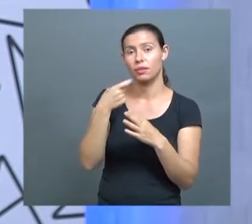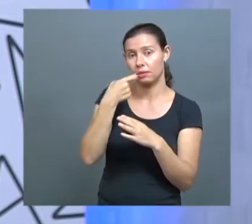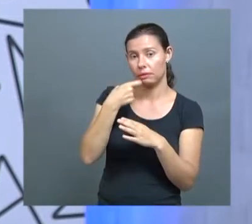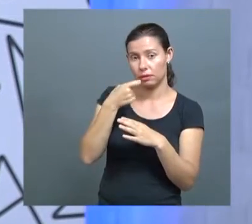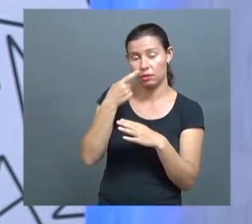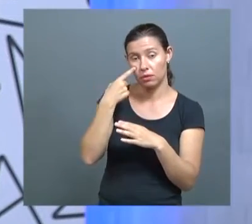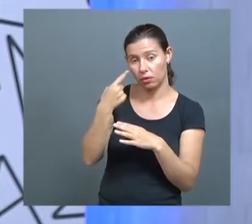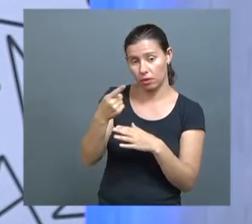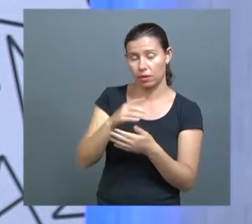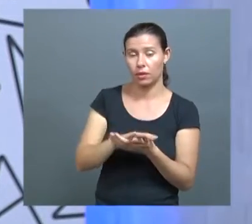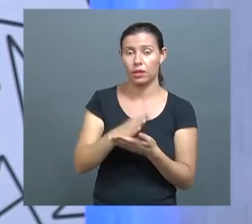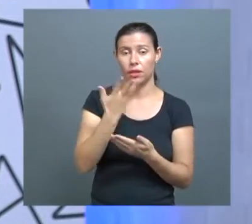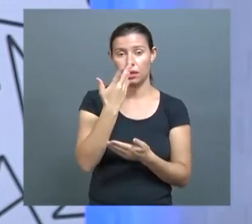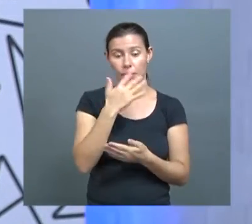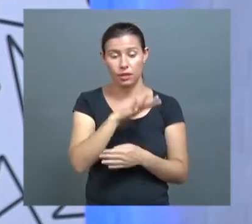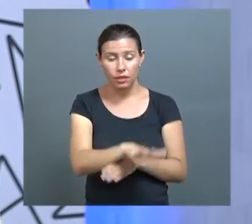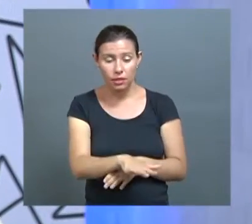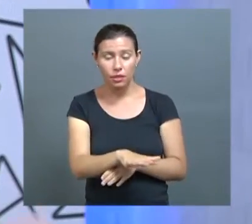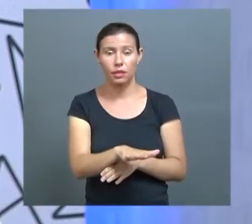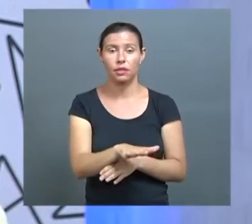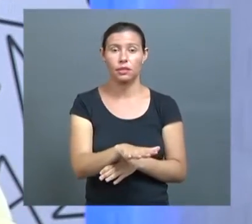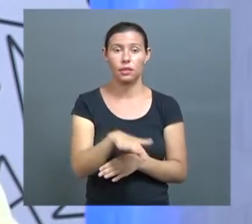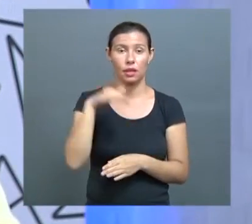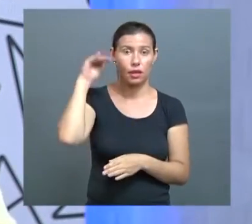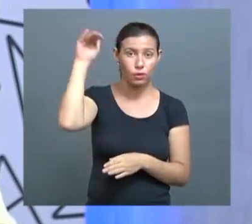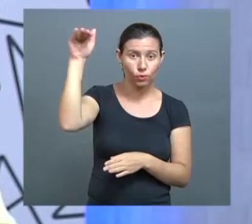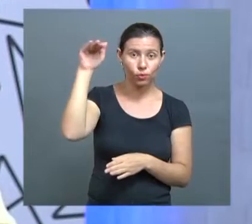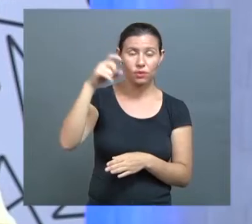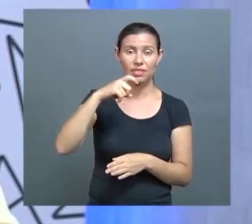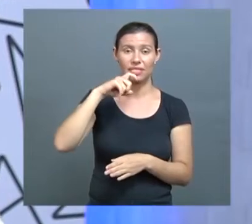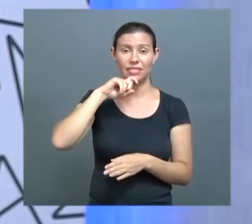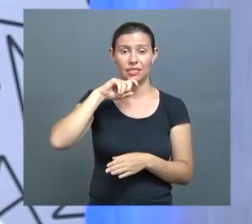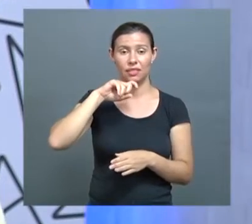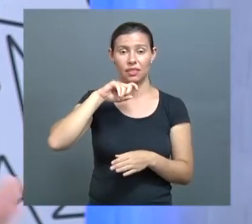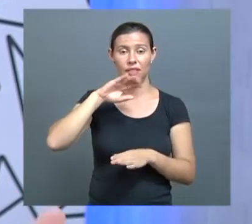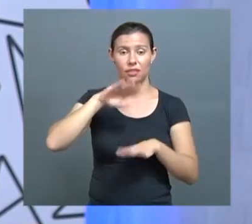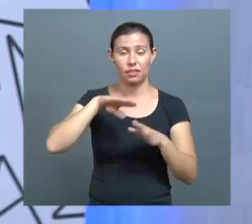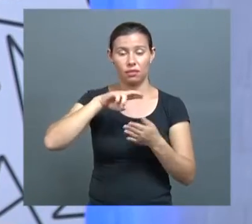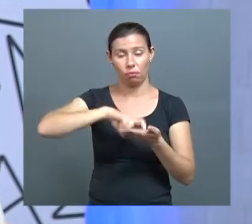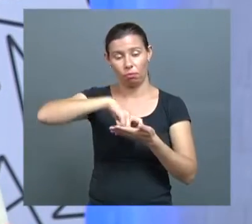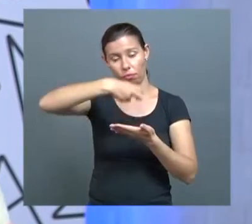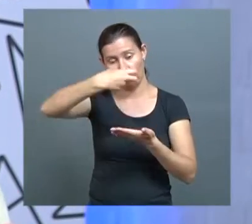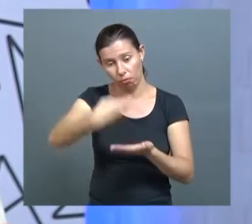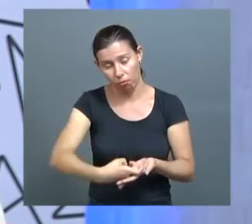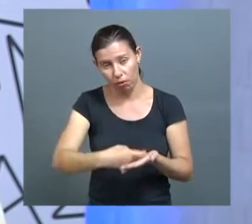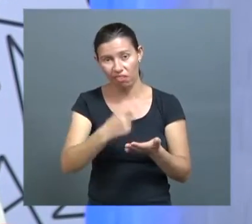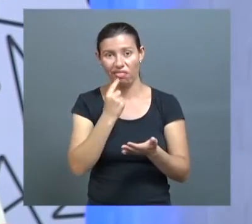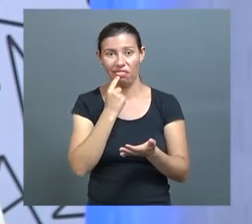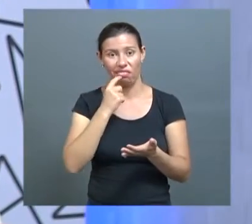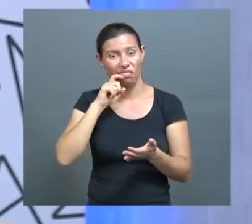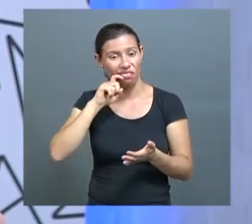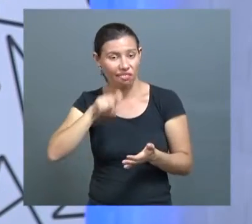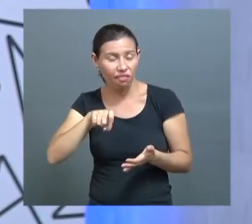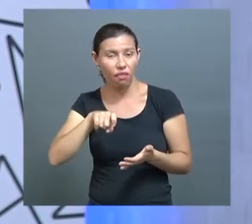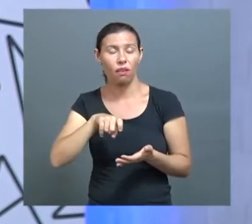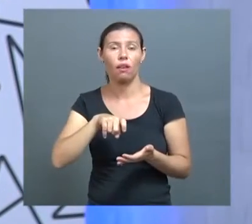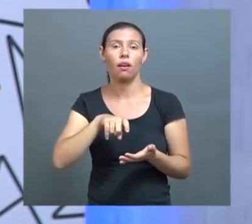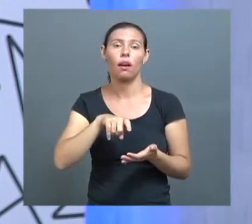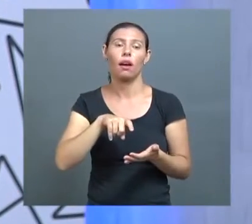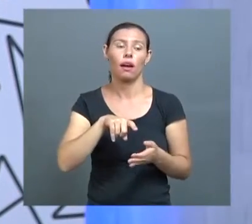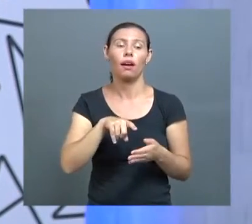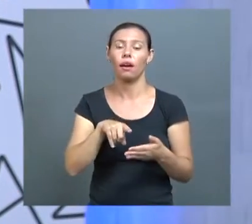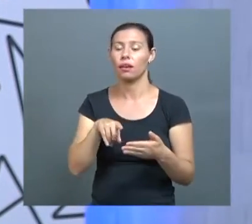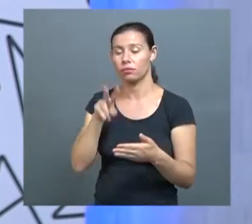adulto, jovem, cai, avulsiona a dente, esse paciente é atendido. num